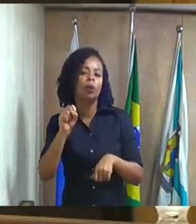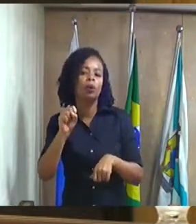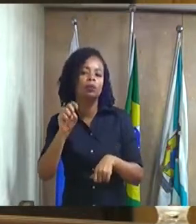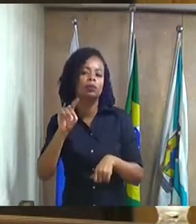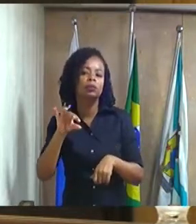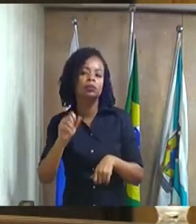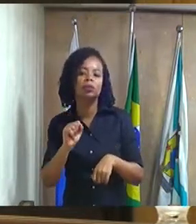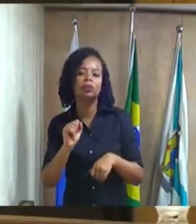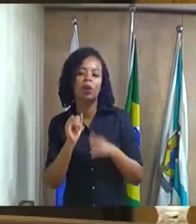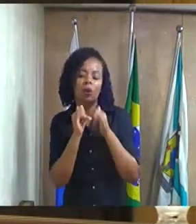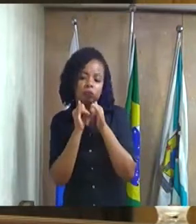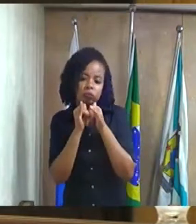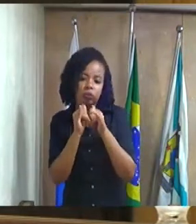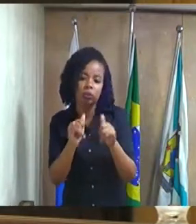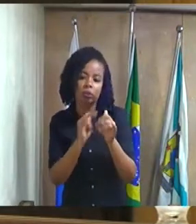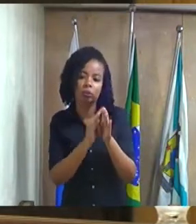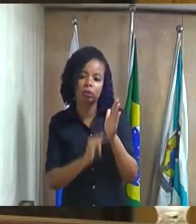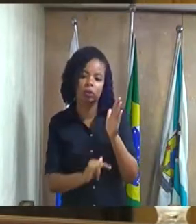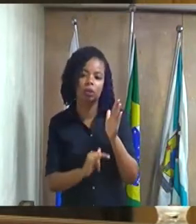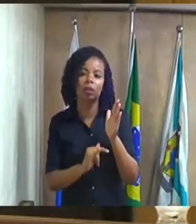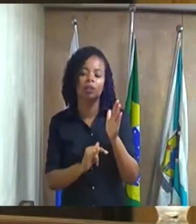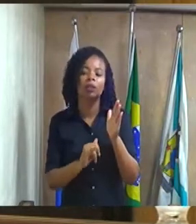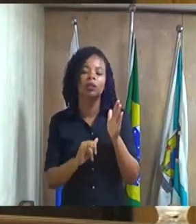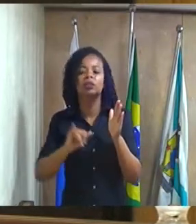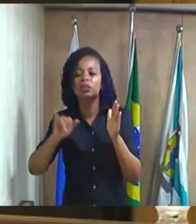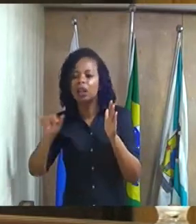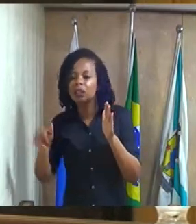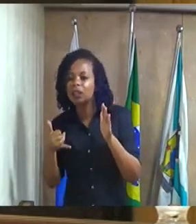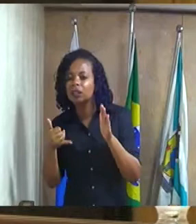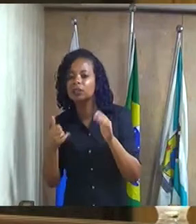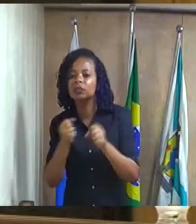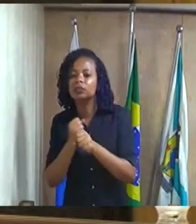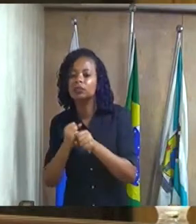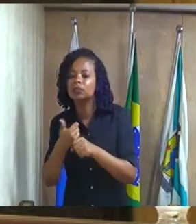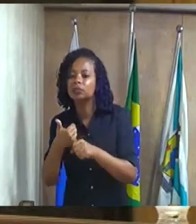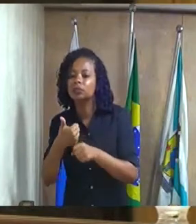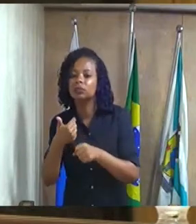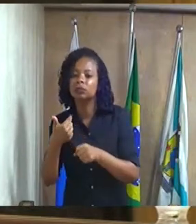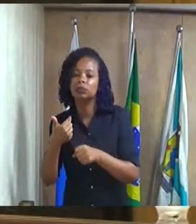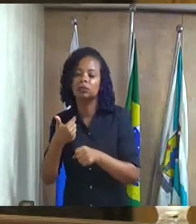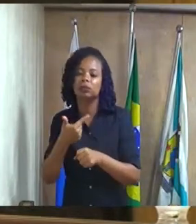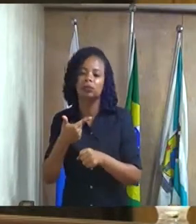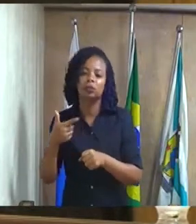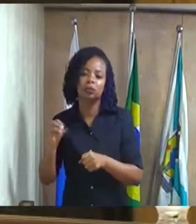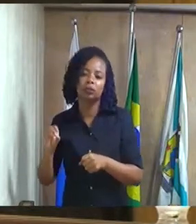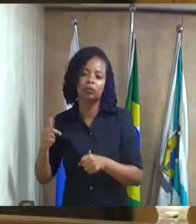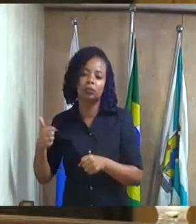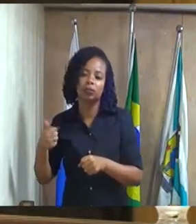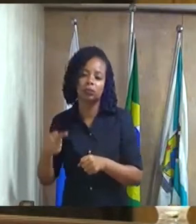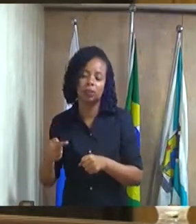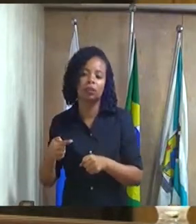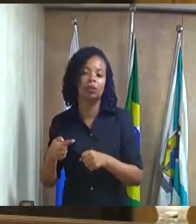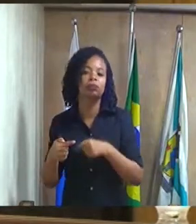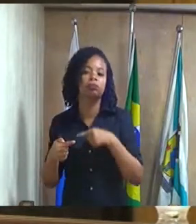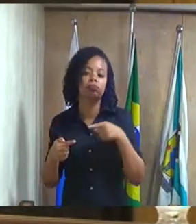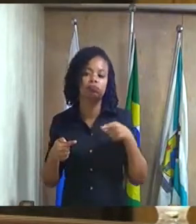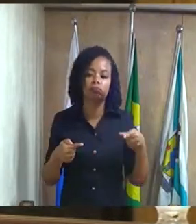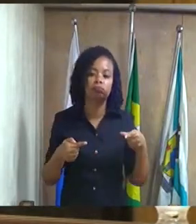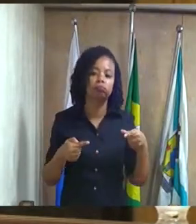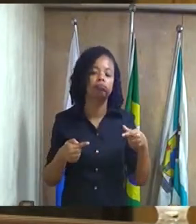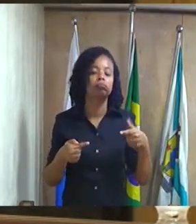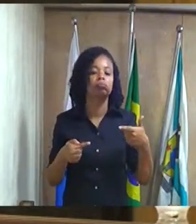desde janeiro 2017 até o presente momento copa de inteira e que outros processos